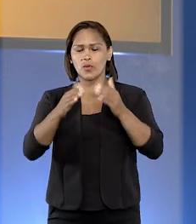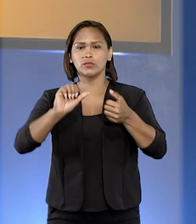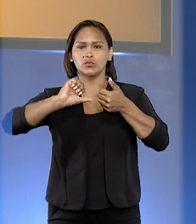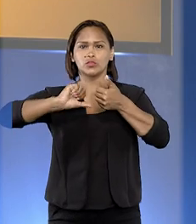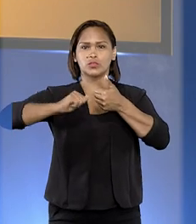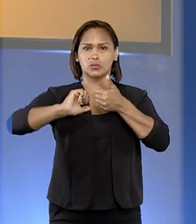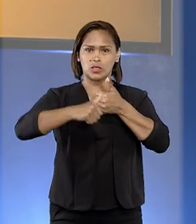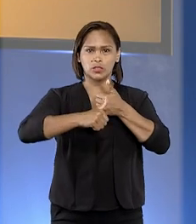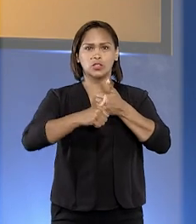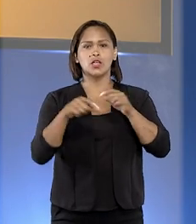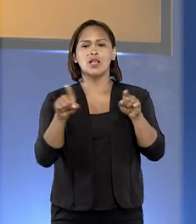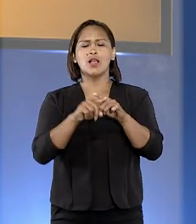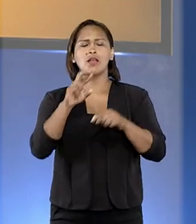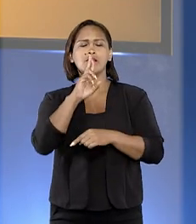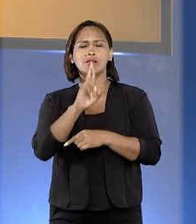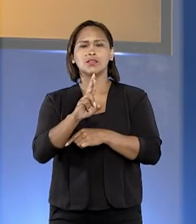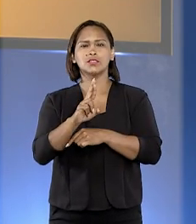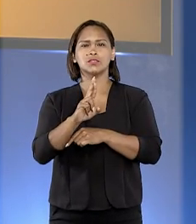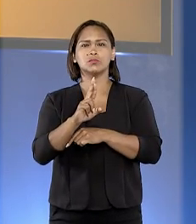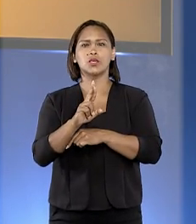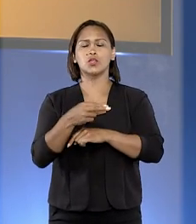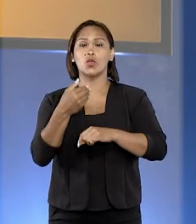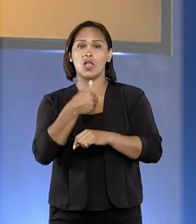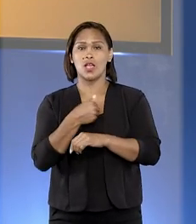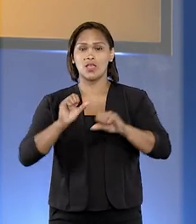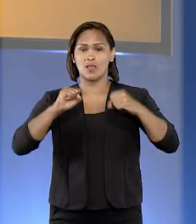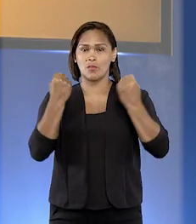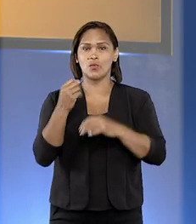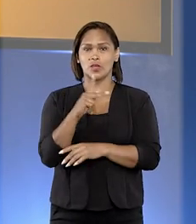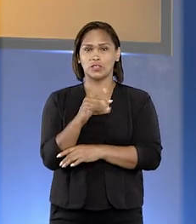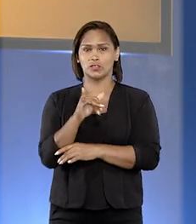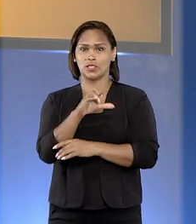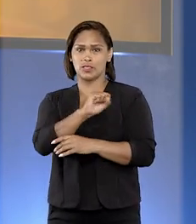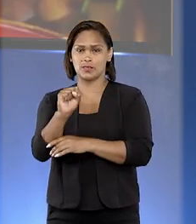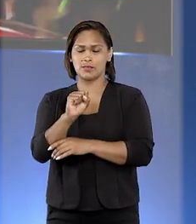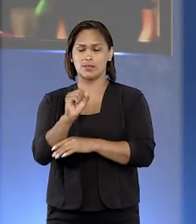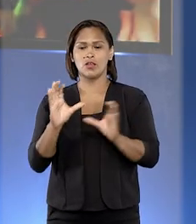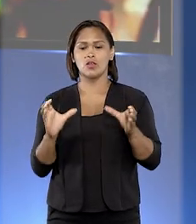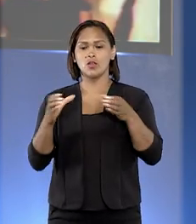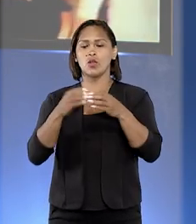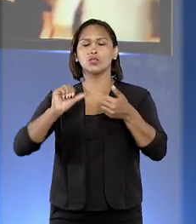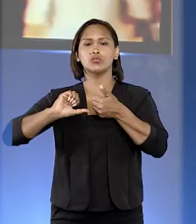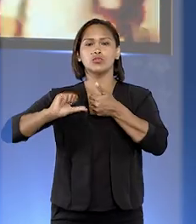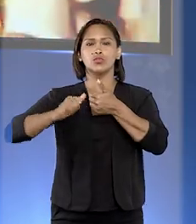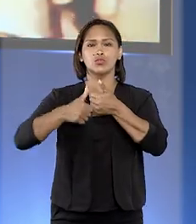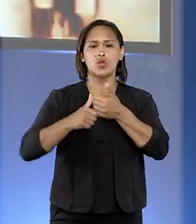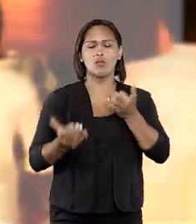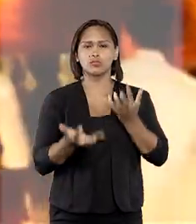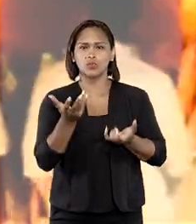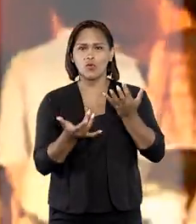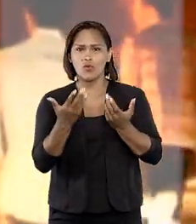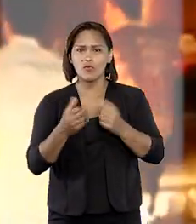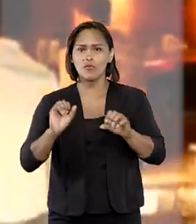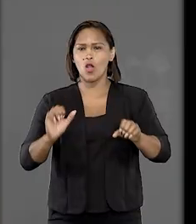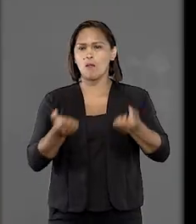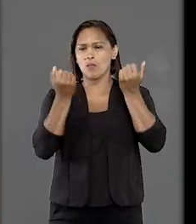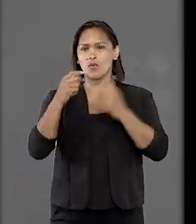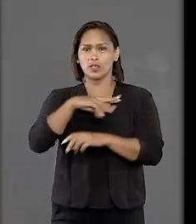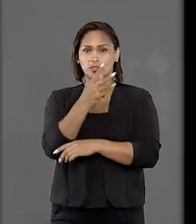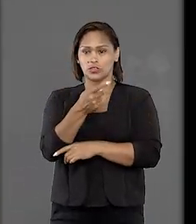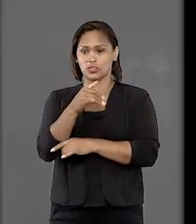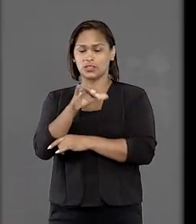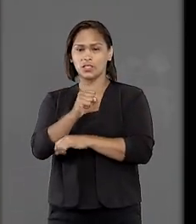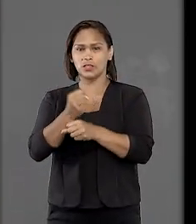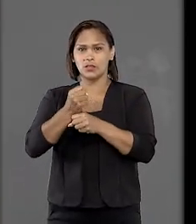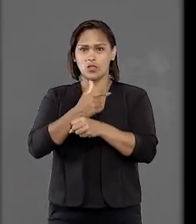debates no tribunal do júri a respeito do caso da Boate Kiss. A sessão do júri sobre o incêndio da Boate Kiss, ocorrido